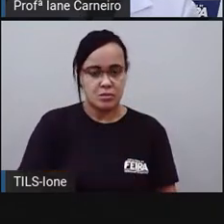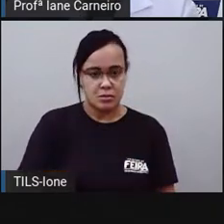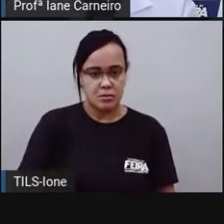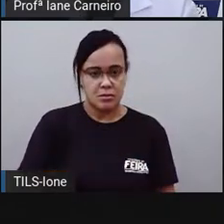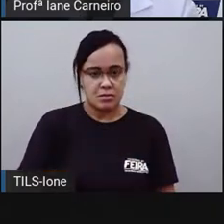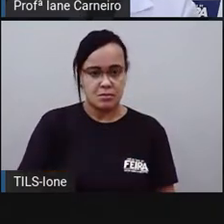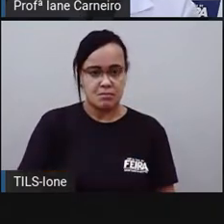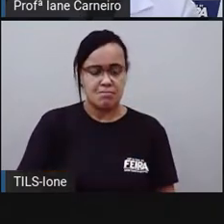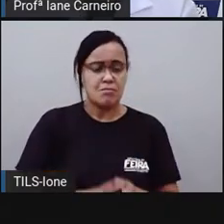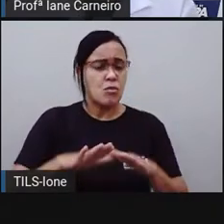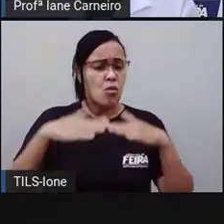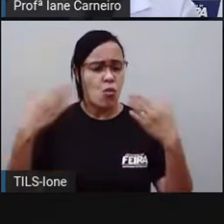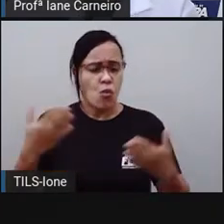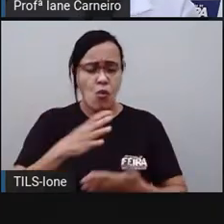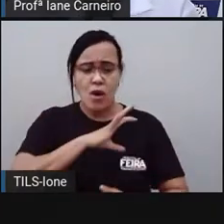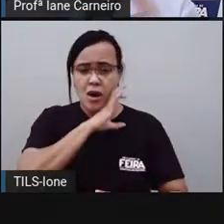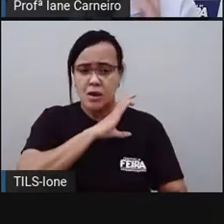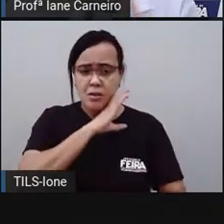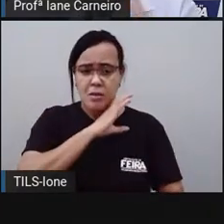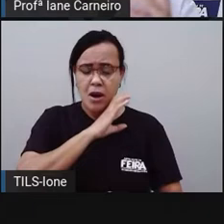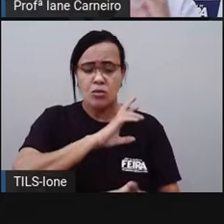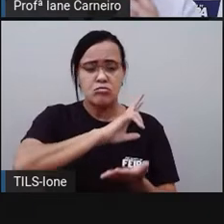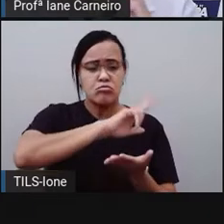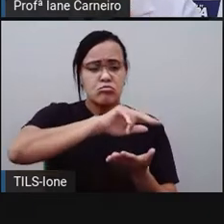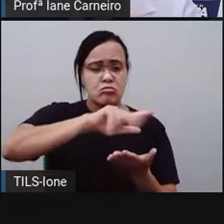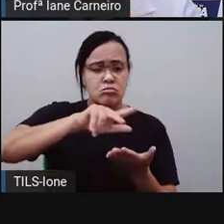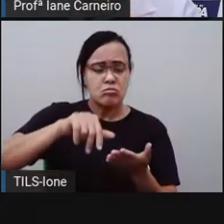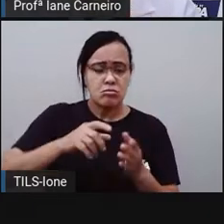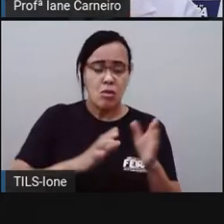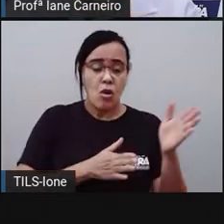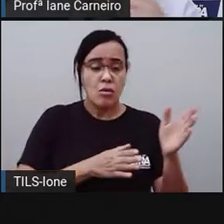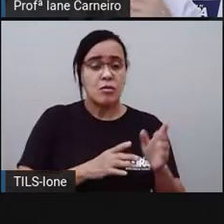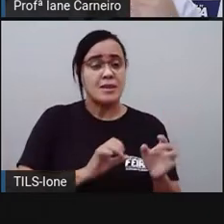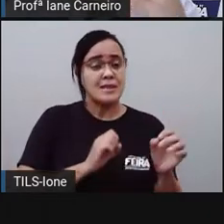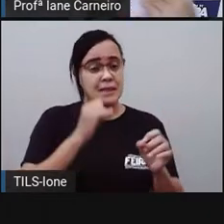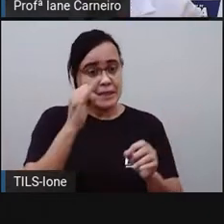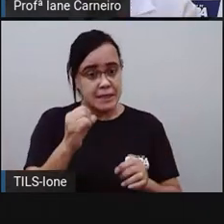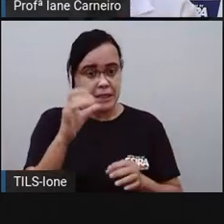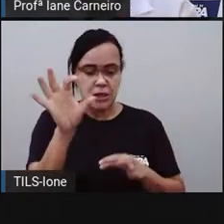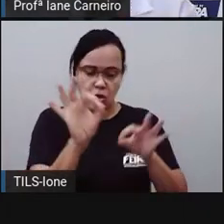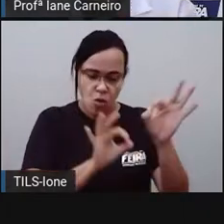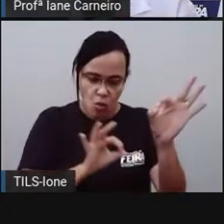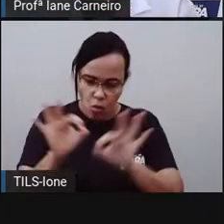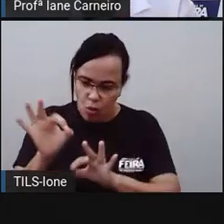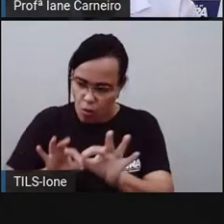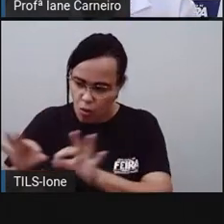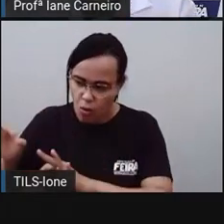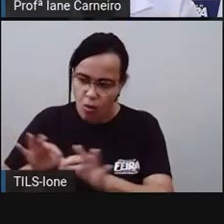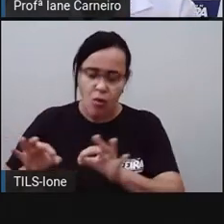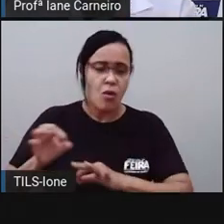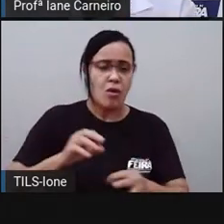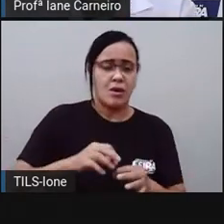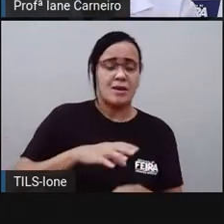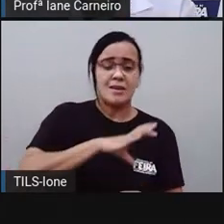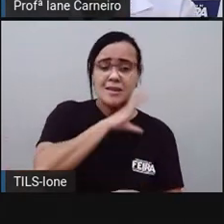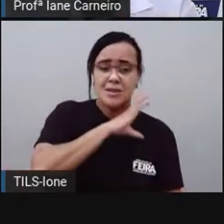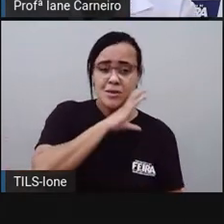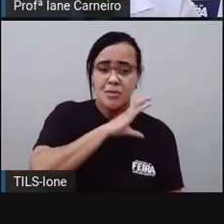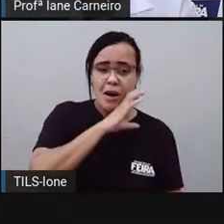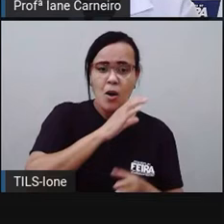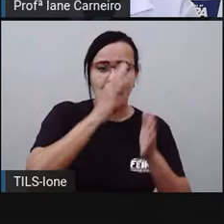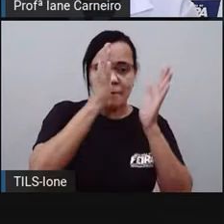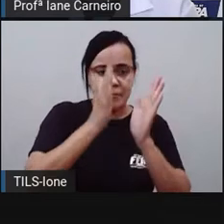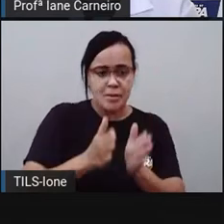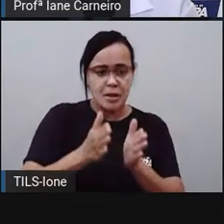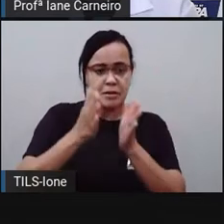Qual deles? Se a gente fosse organizar, na verdade, né? Se a gente fosse organizar esses animais. Seguindo essa